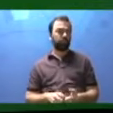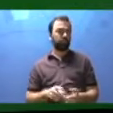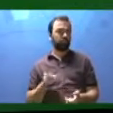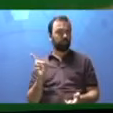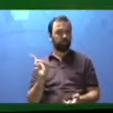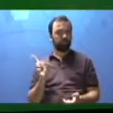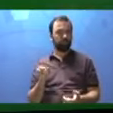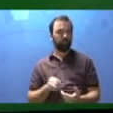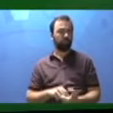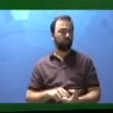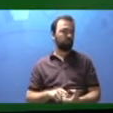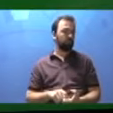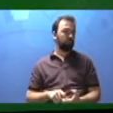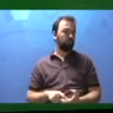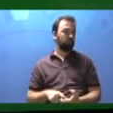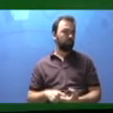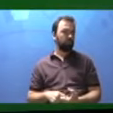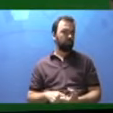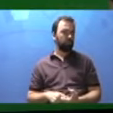E aqui?